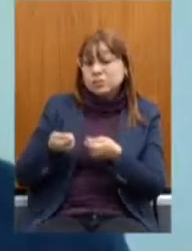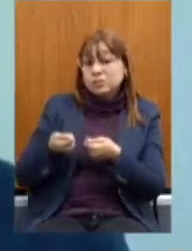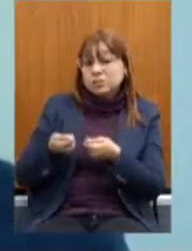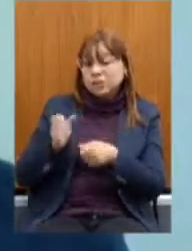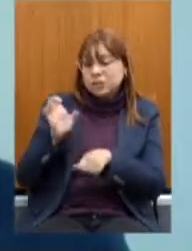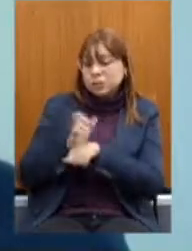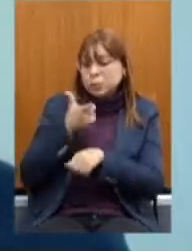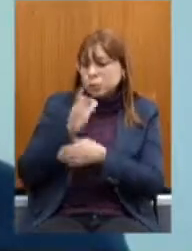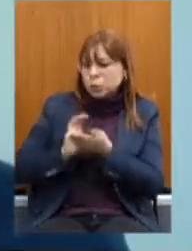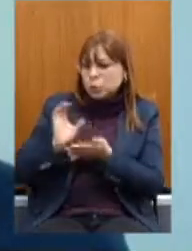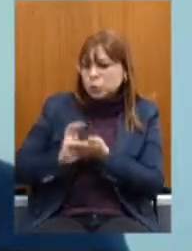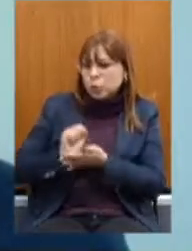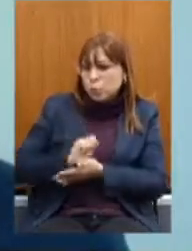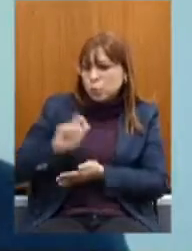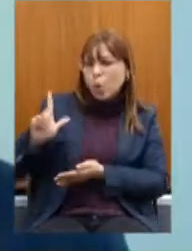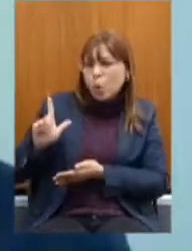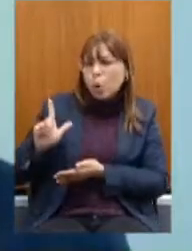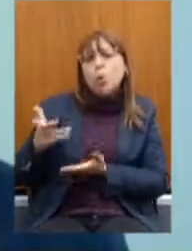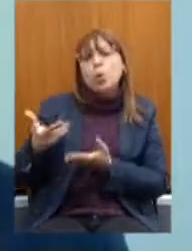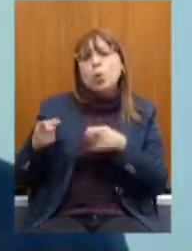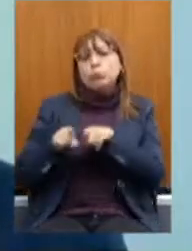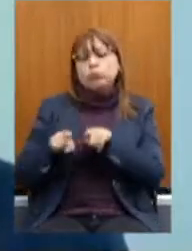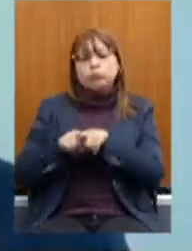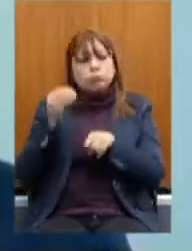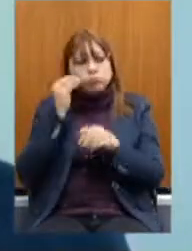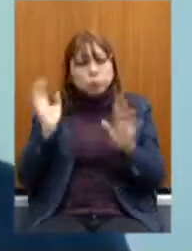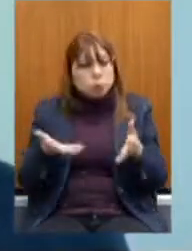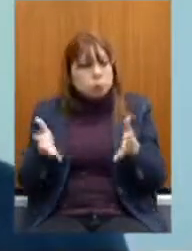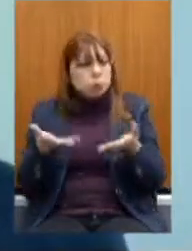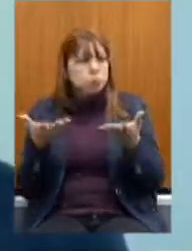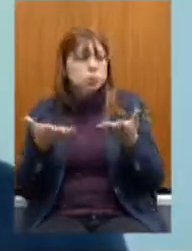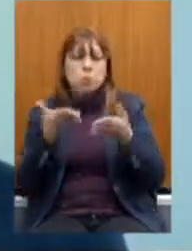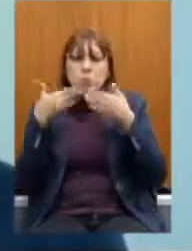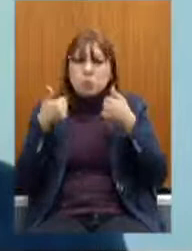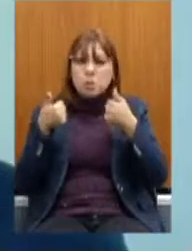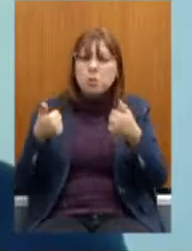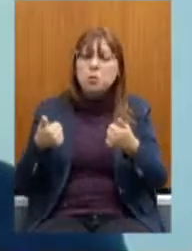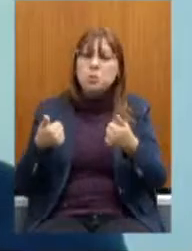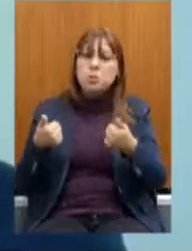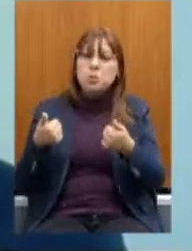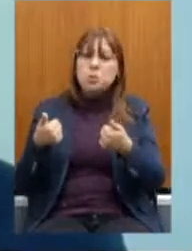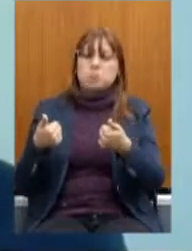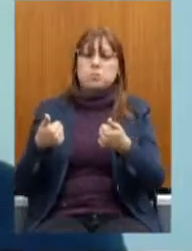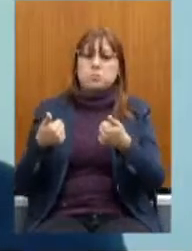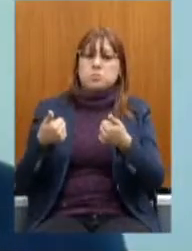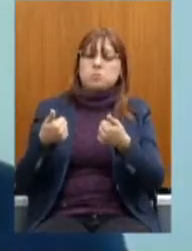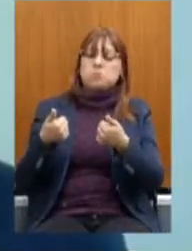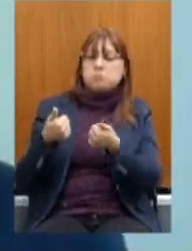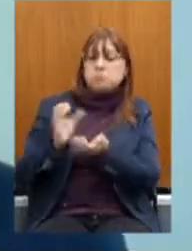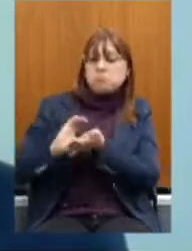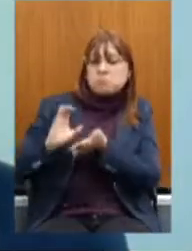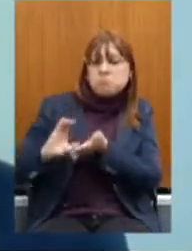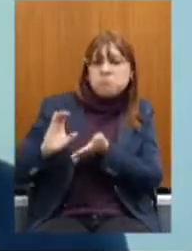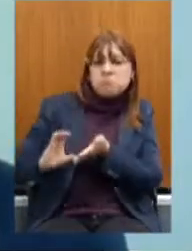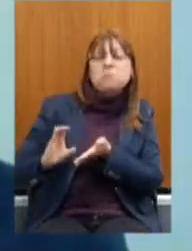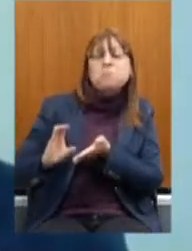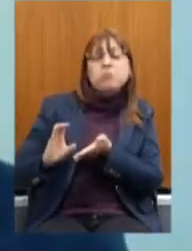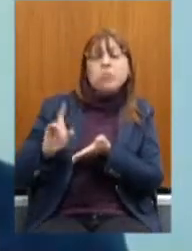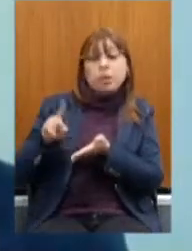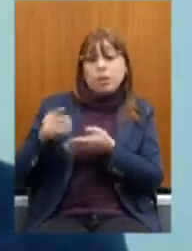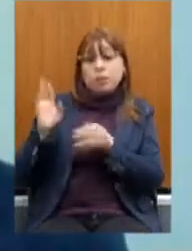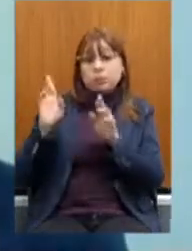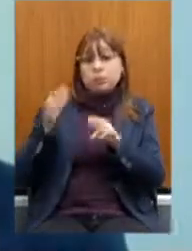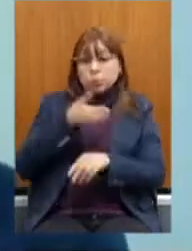Arrecadar mais E criar possibilidades De melhorias Nos cofres Públicos É o governo